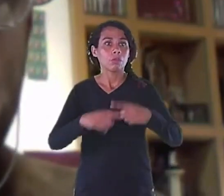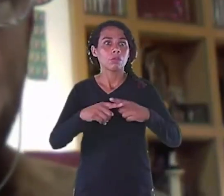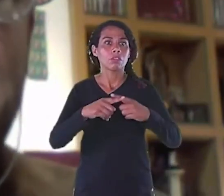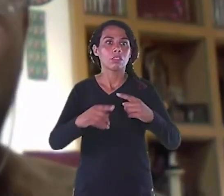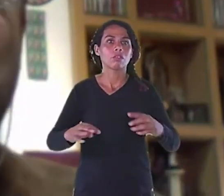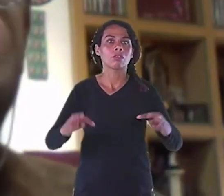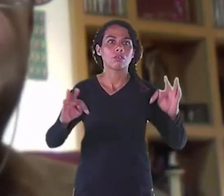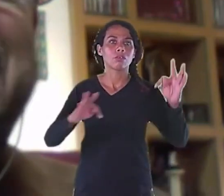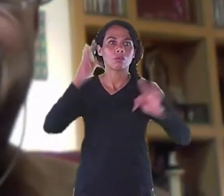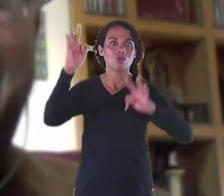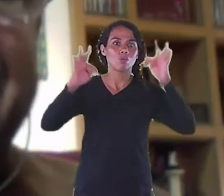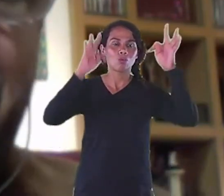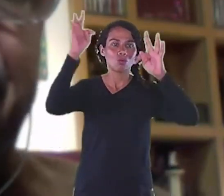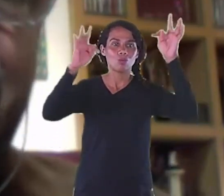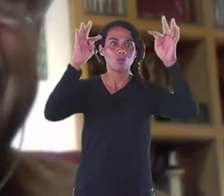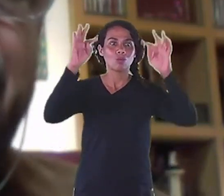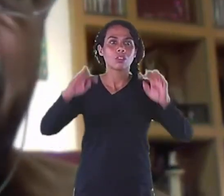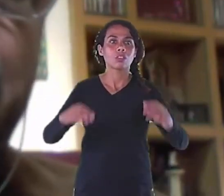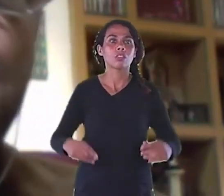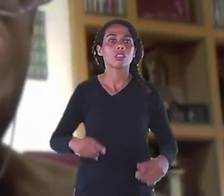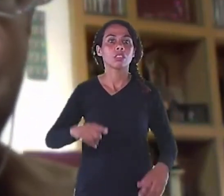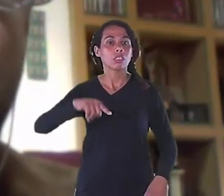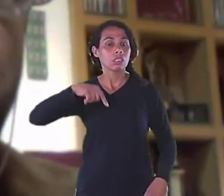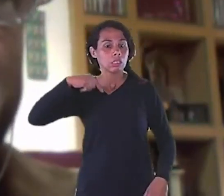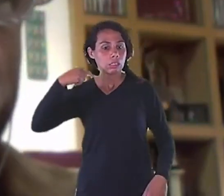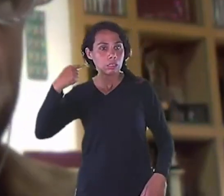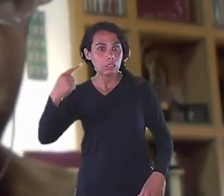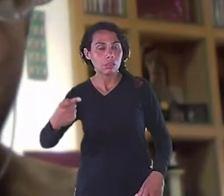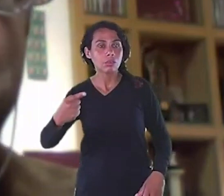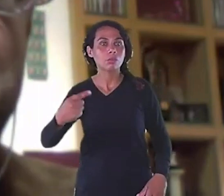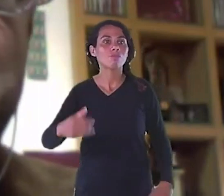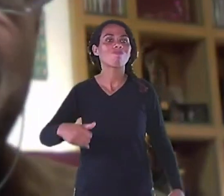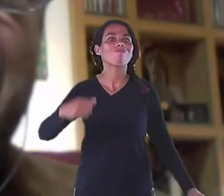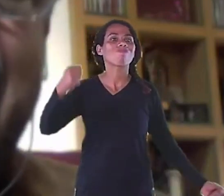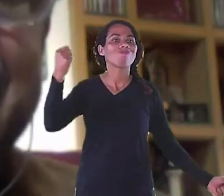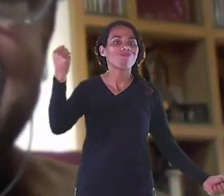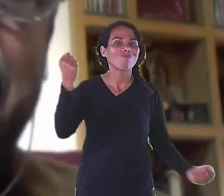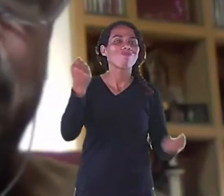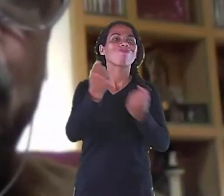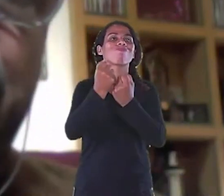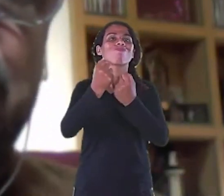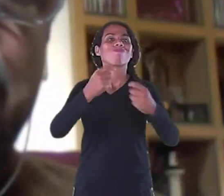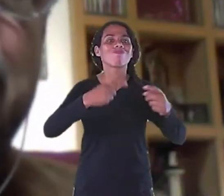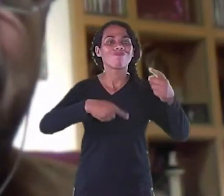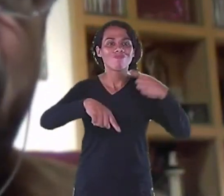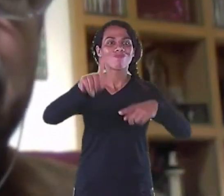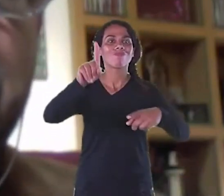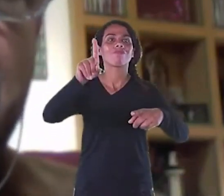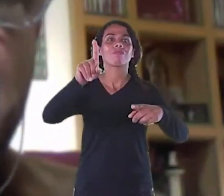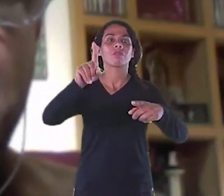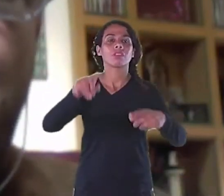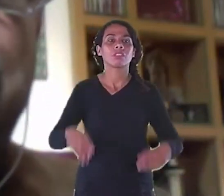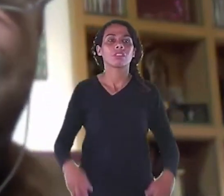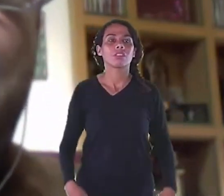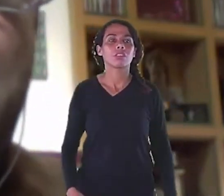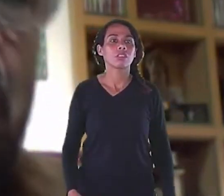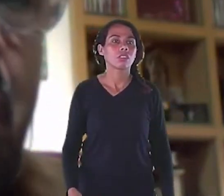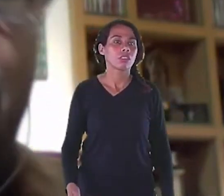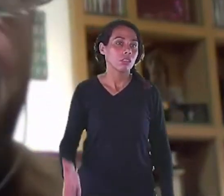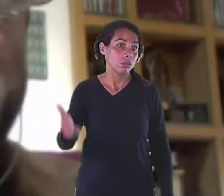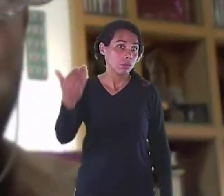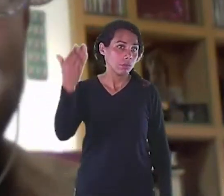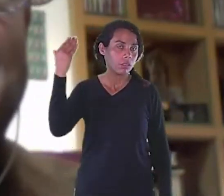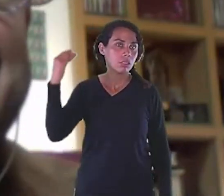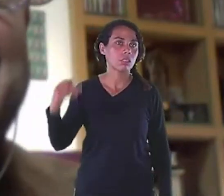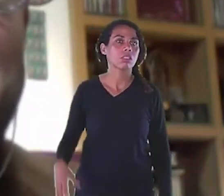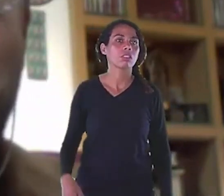um produto Então ela não precisa Passar por aquele processo Fabril Complexo Como tinha As linhas de produção Antigamente Hoje Uma